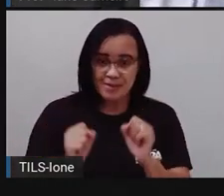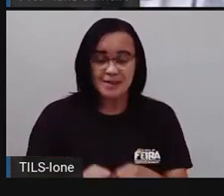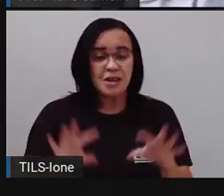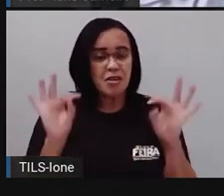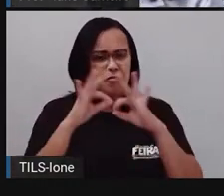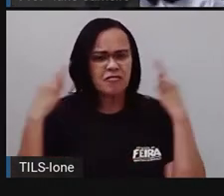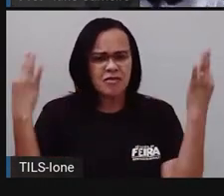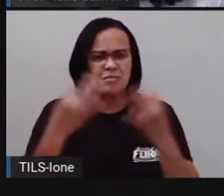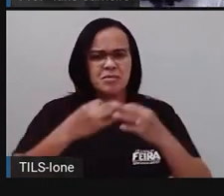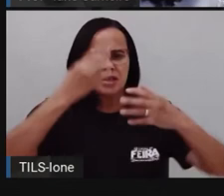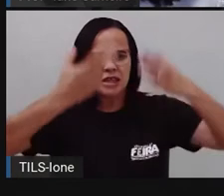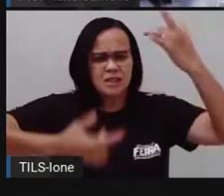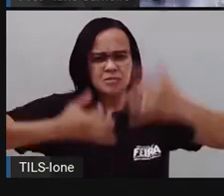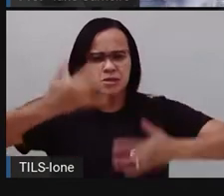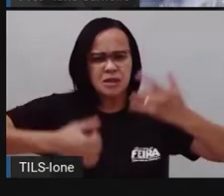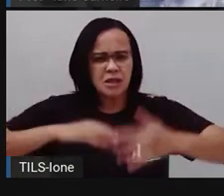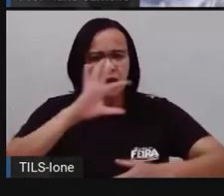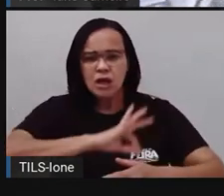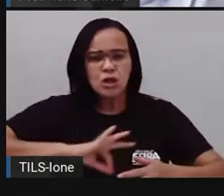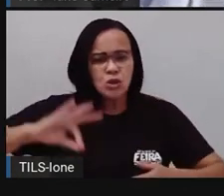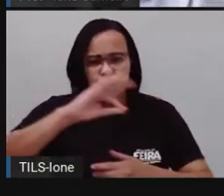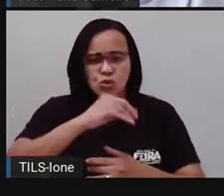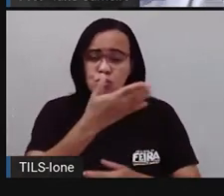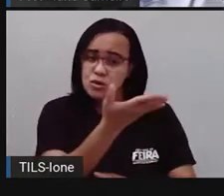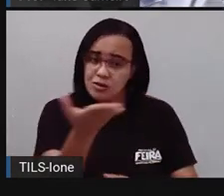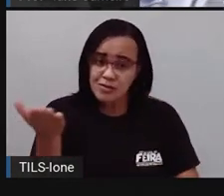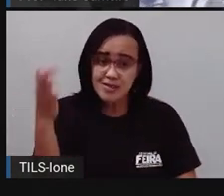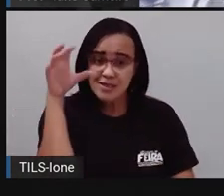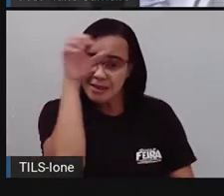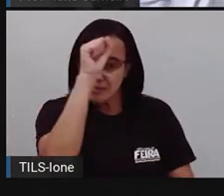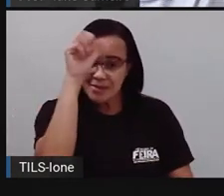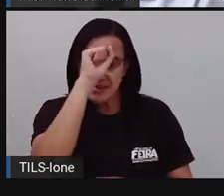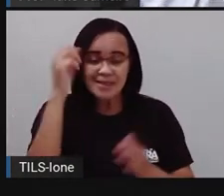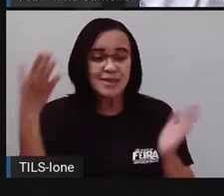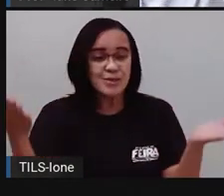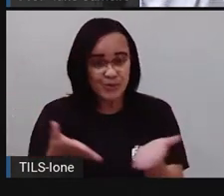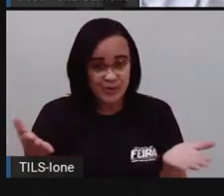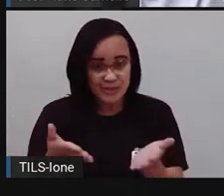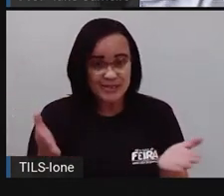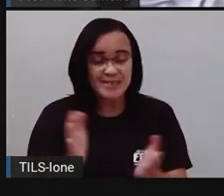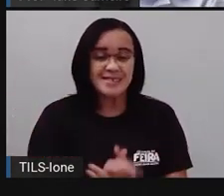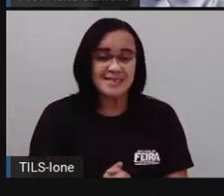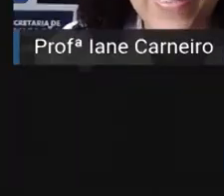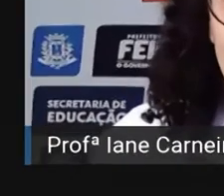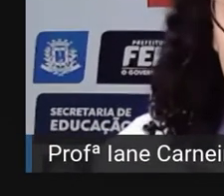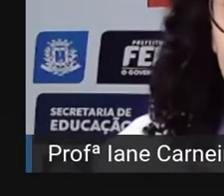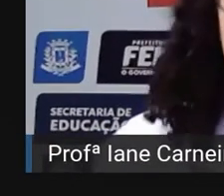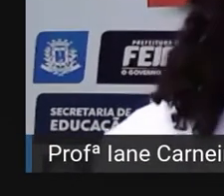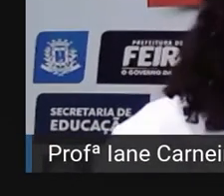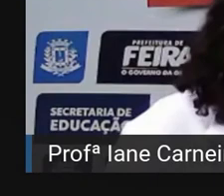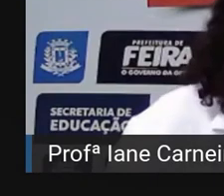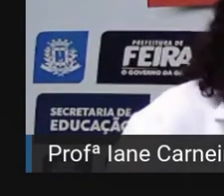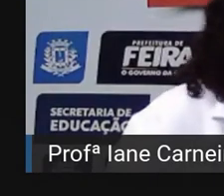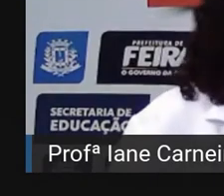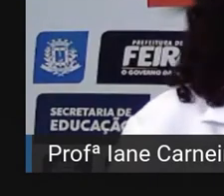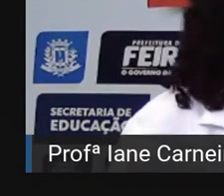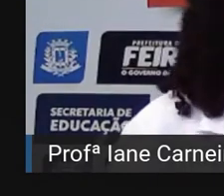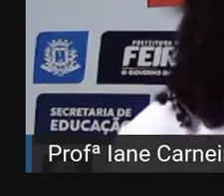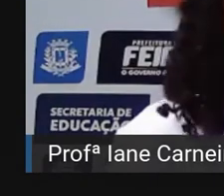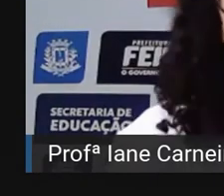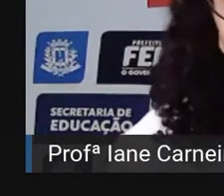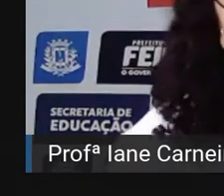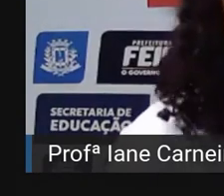tudo aquilo que vocês aprenderam. Tá joia? Aprendemos bastante coisa, né? Então, eu quero ver todo mundo aí respeitando as